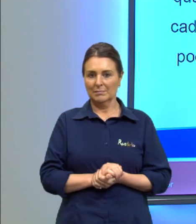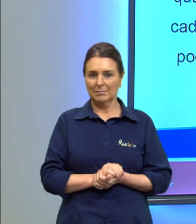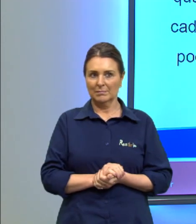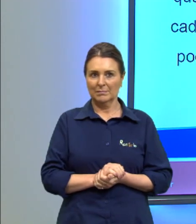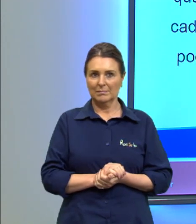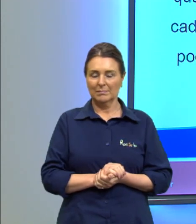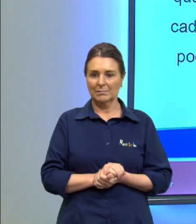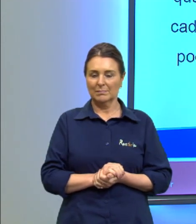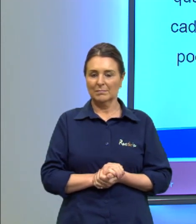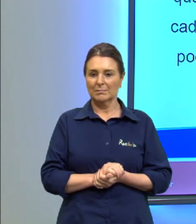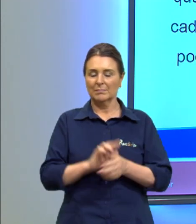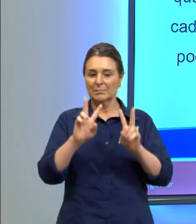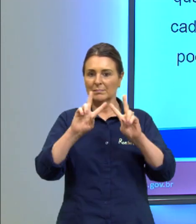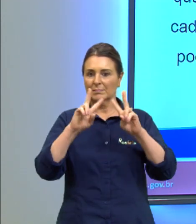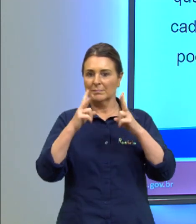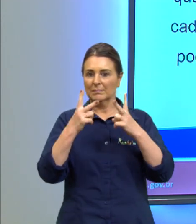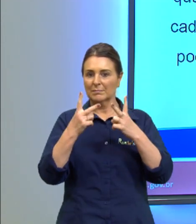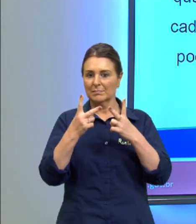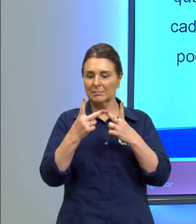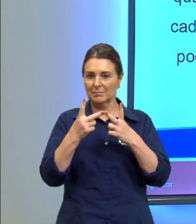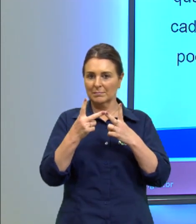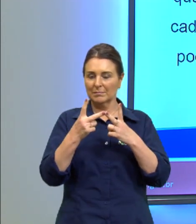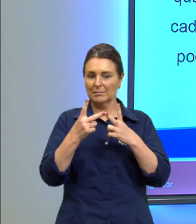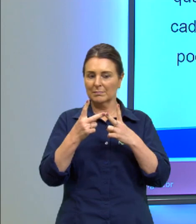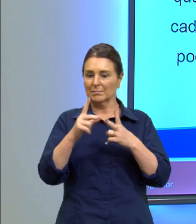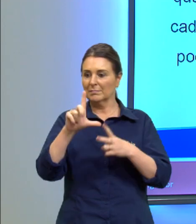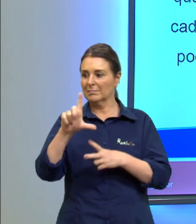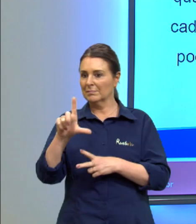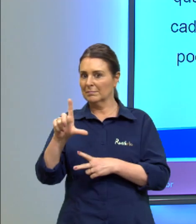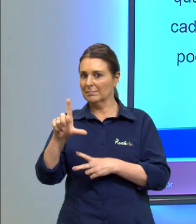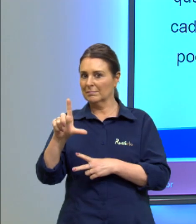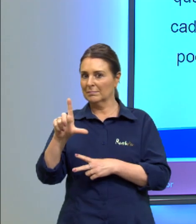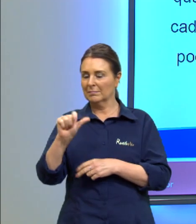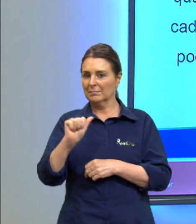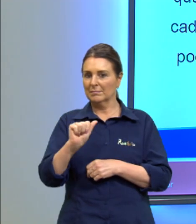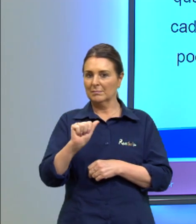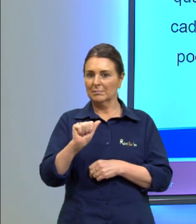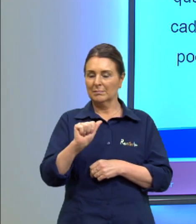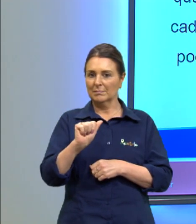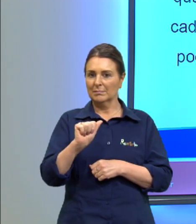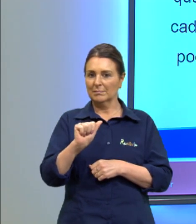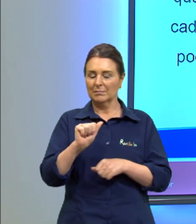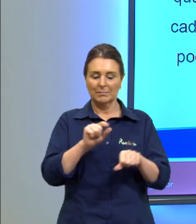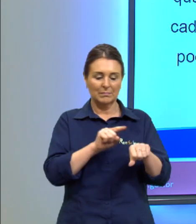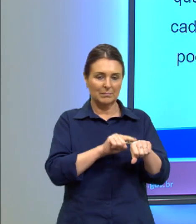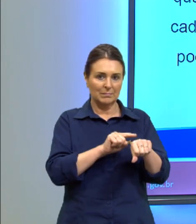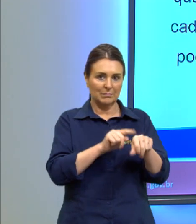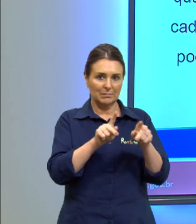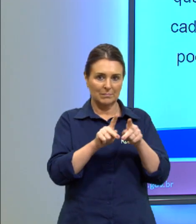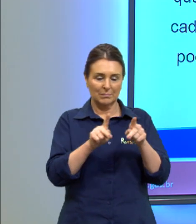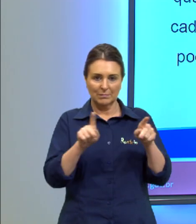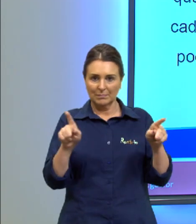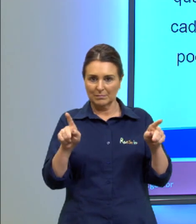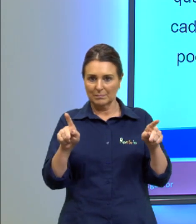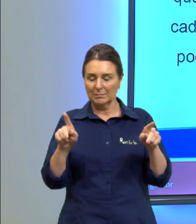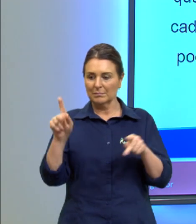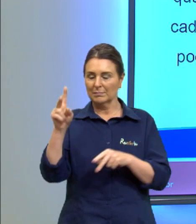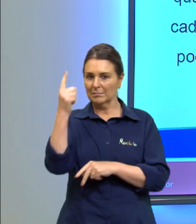O volume, então, está em litros e o tempo aqui em horas.